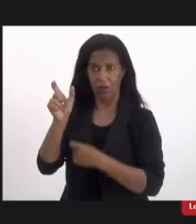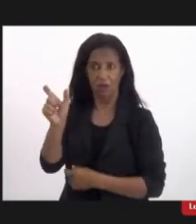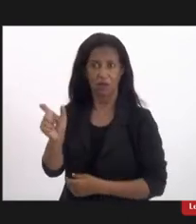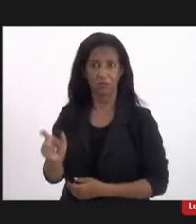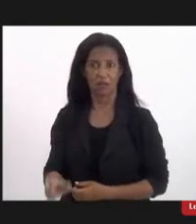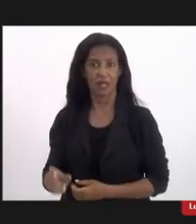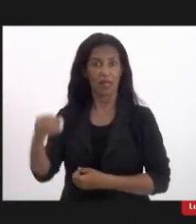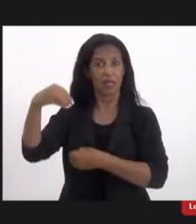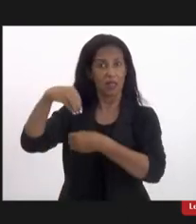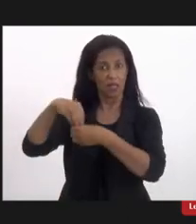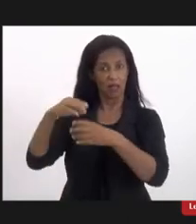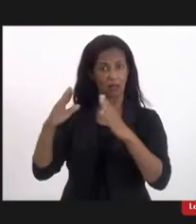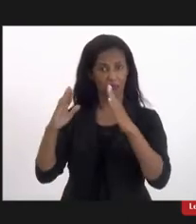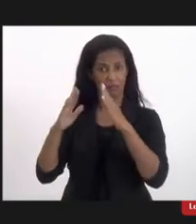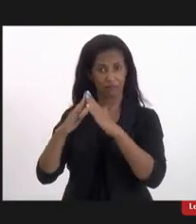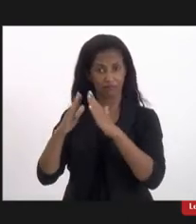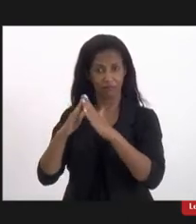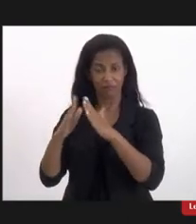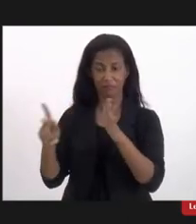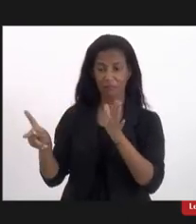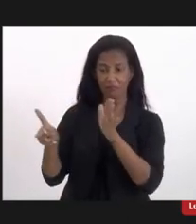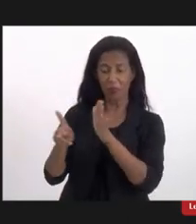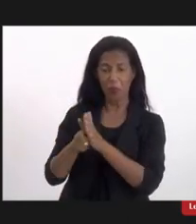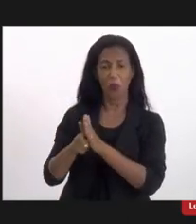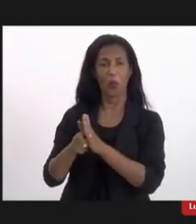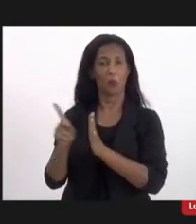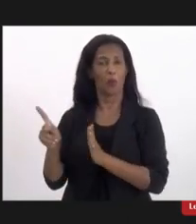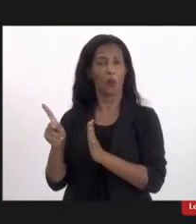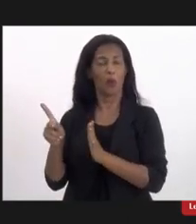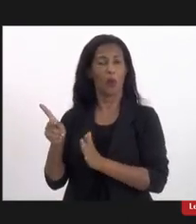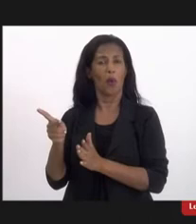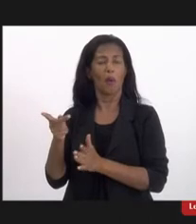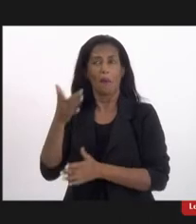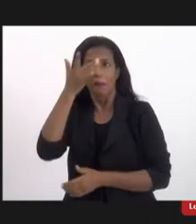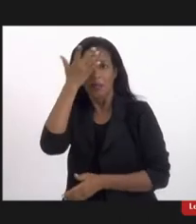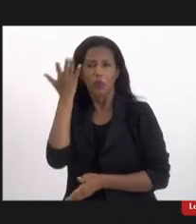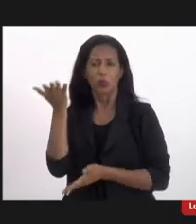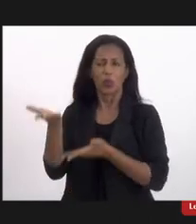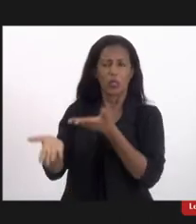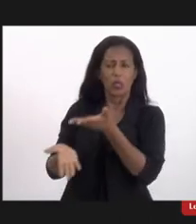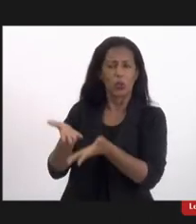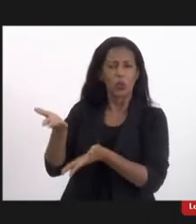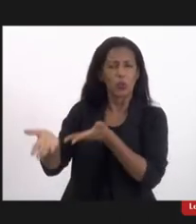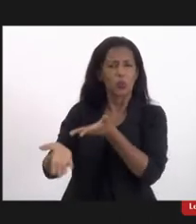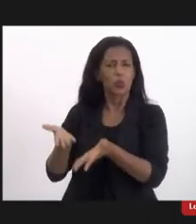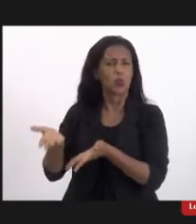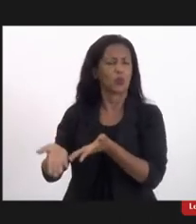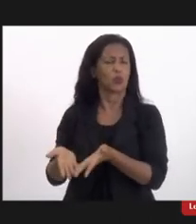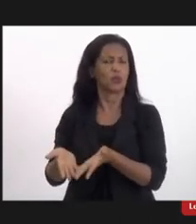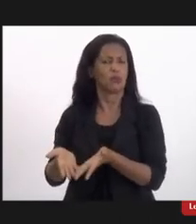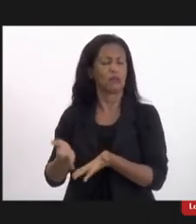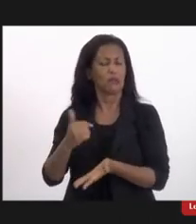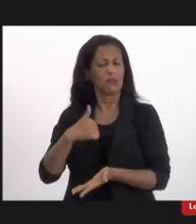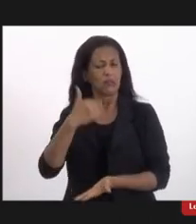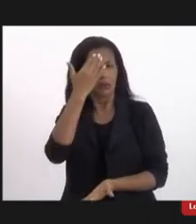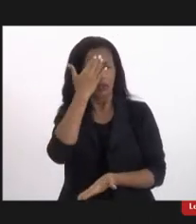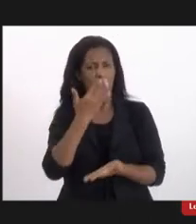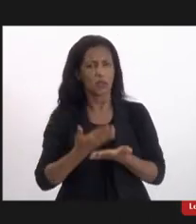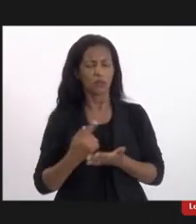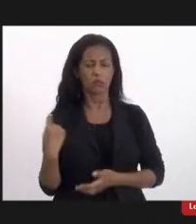dentro de casa pelo seu companheiro pelo seu cuidador e eu acredito que nós